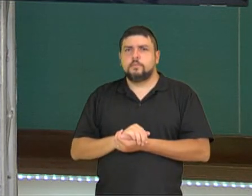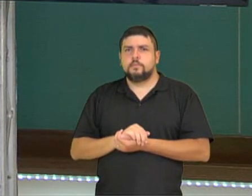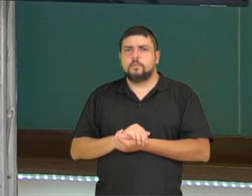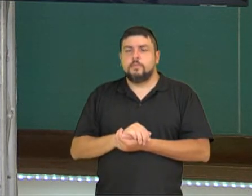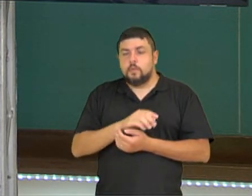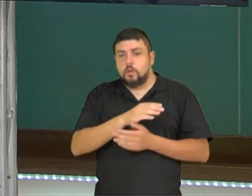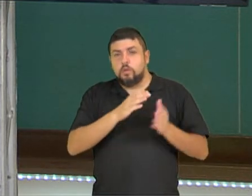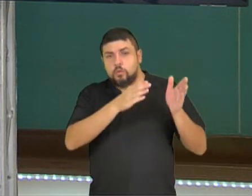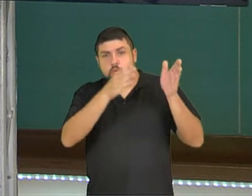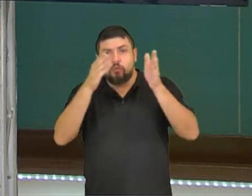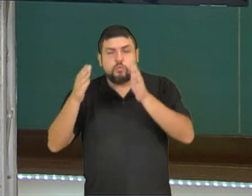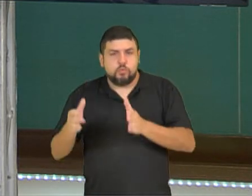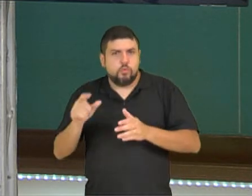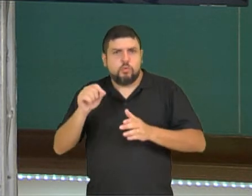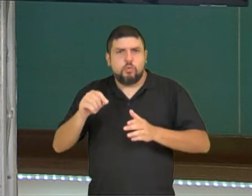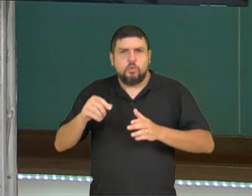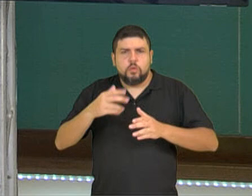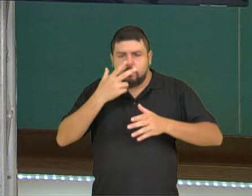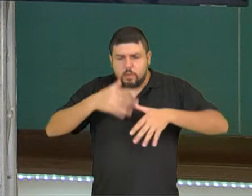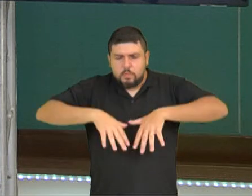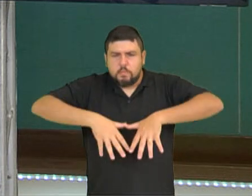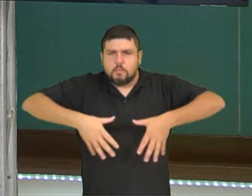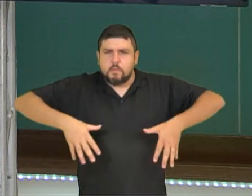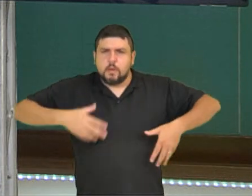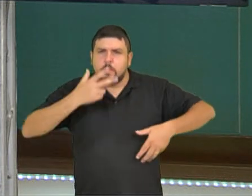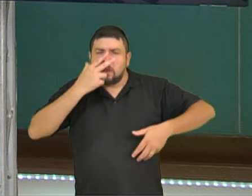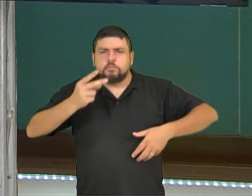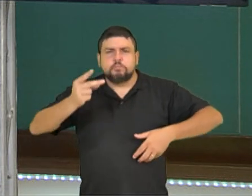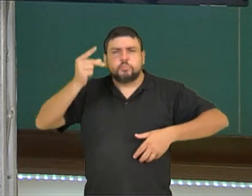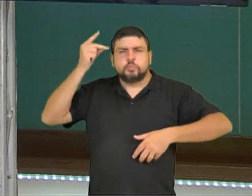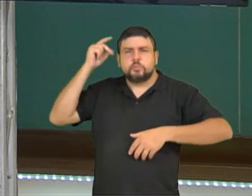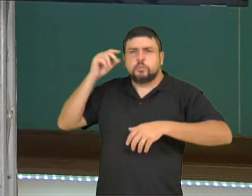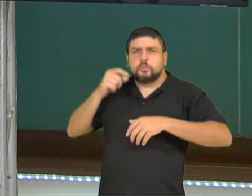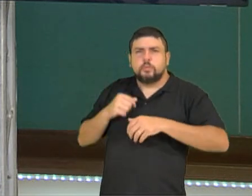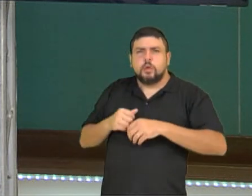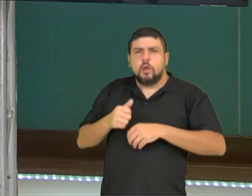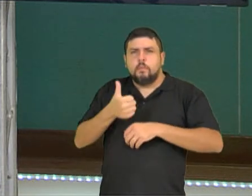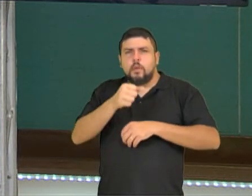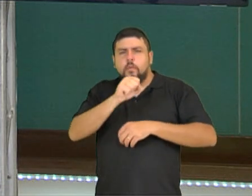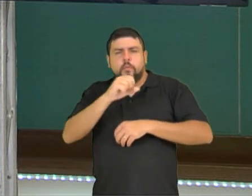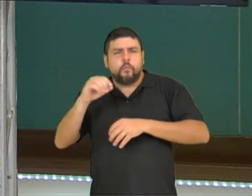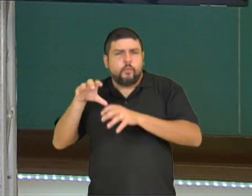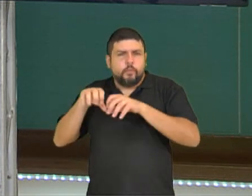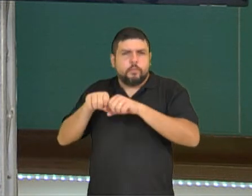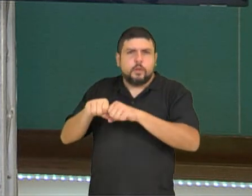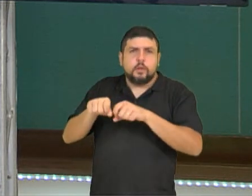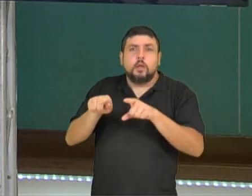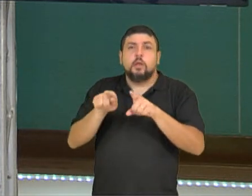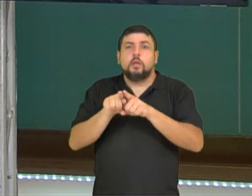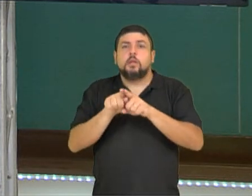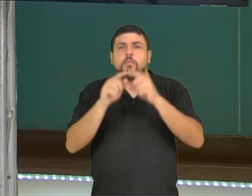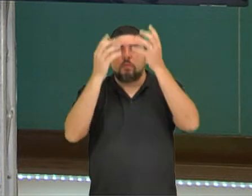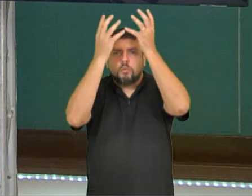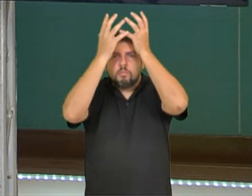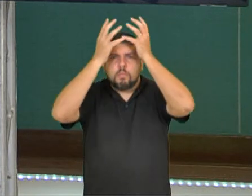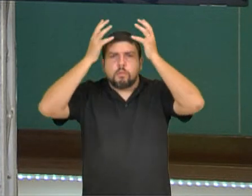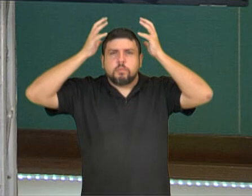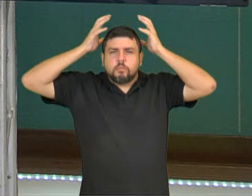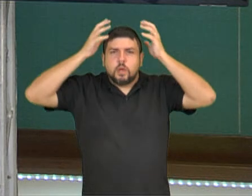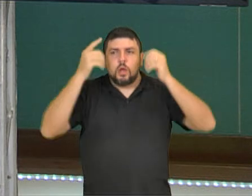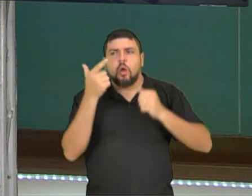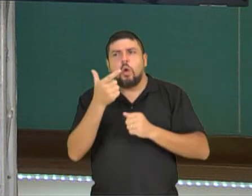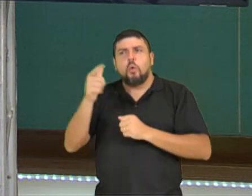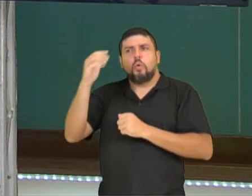colonial, da era colonial. Ou ainda, o seu adorno na cabeça, que outras pessoas, personalidades famosas, também